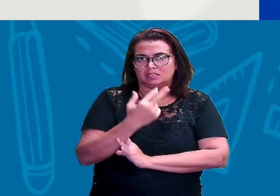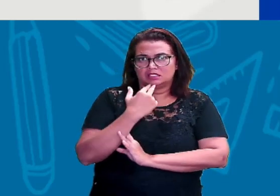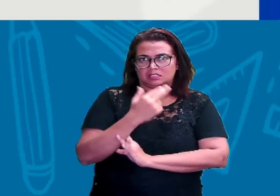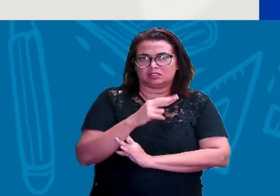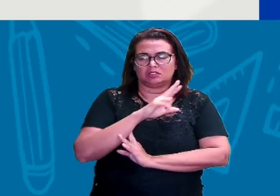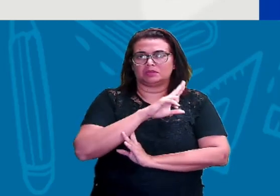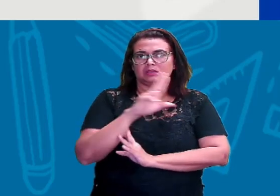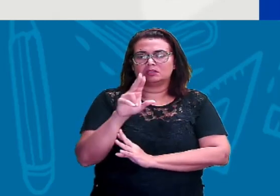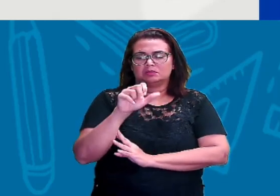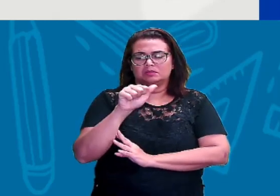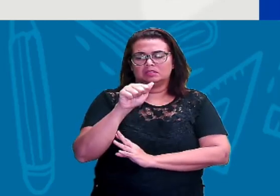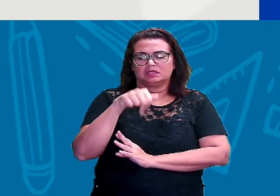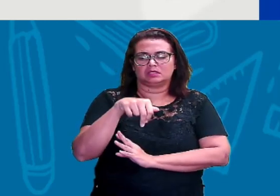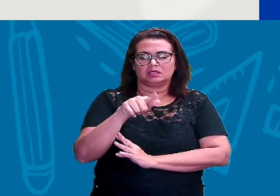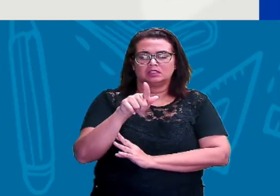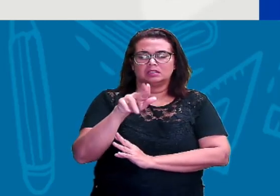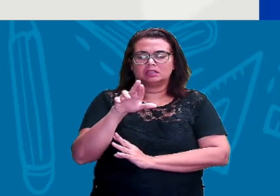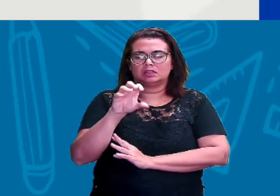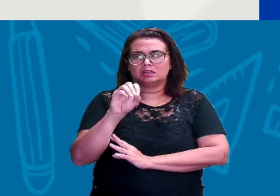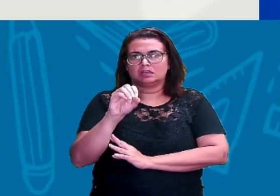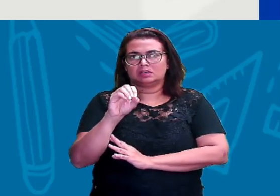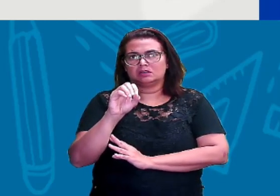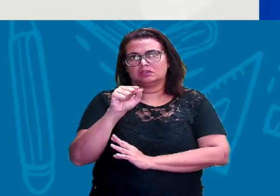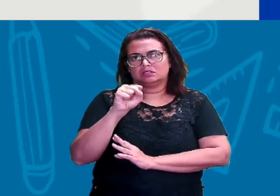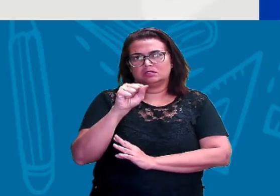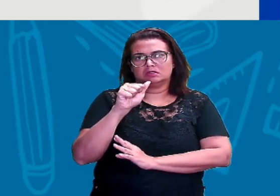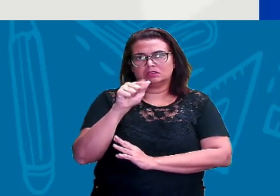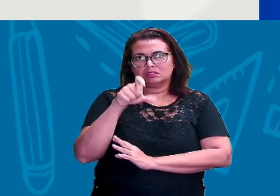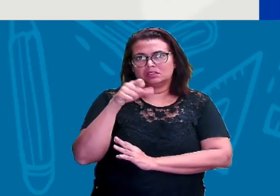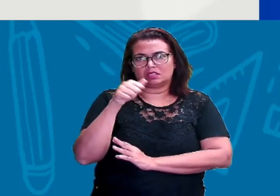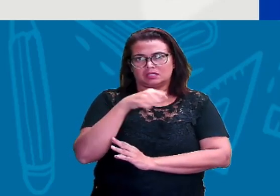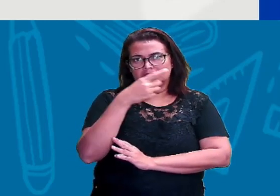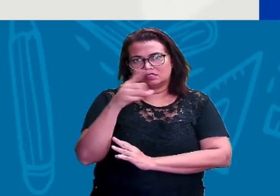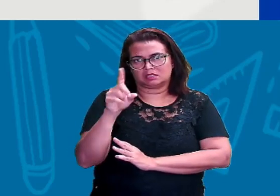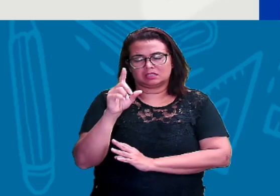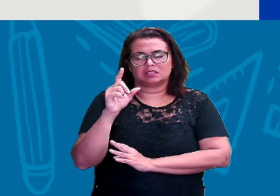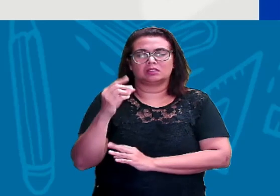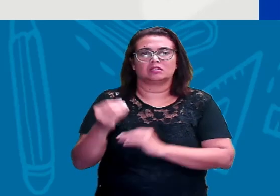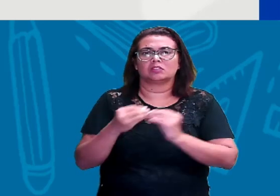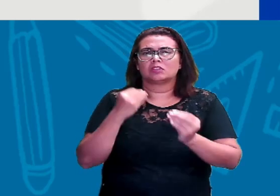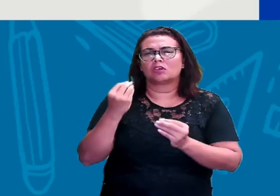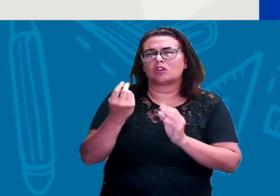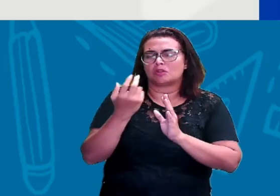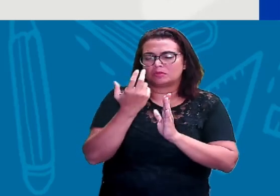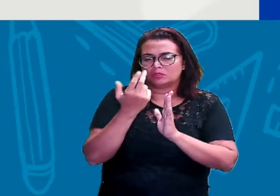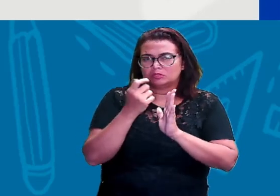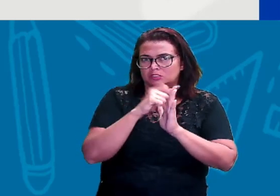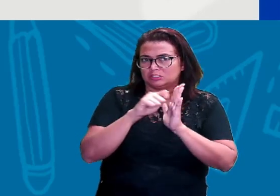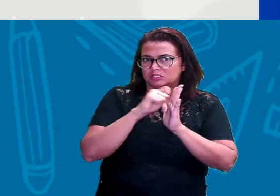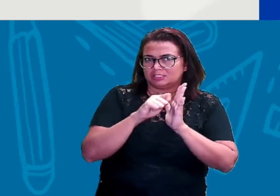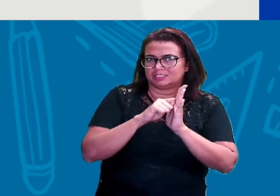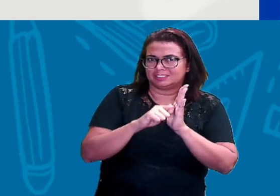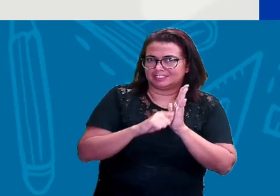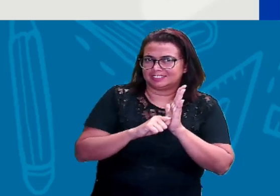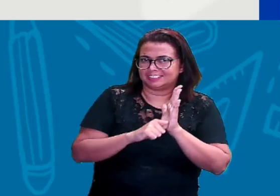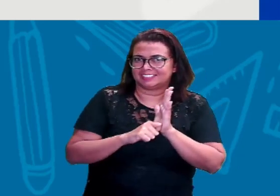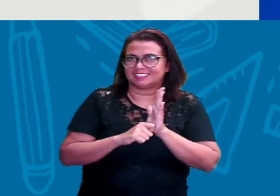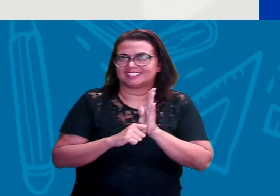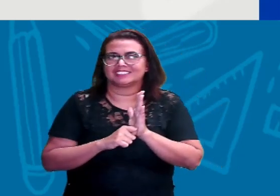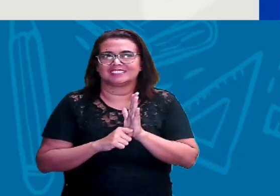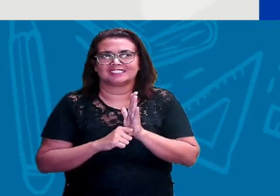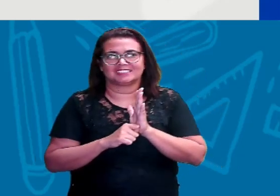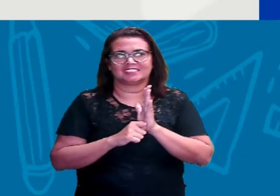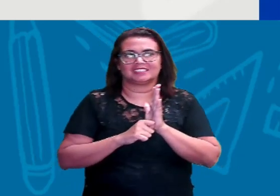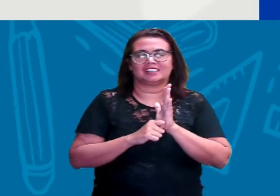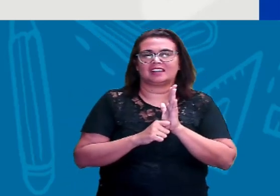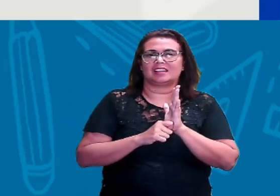-saxão. Então, a gente tem aí essa particularidade. E nota como era uma grafia dessas letras. Se isso que a gente pode dizer que é uma